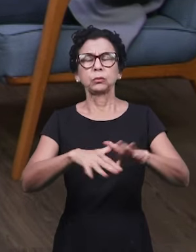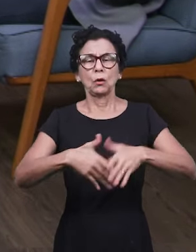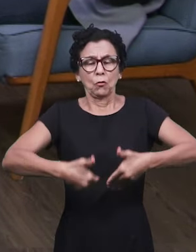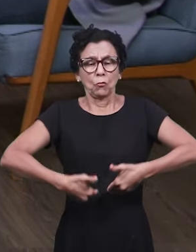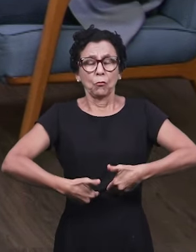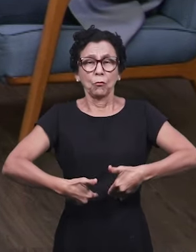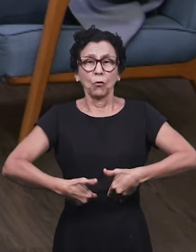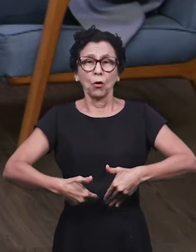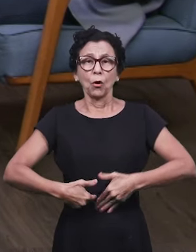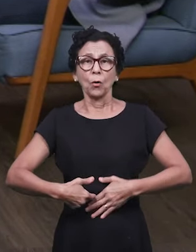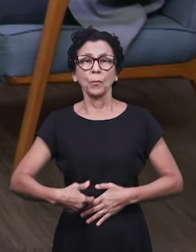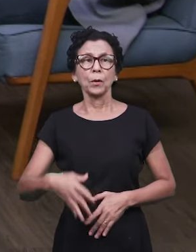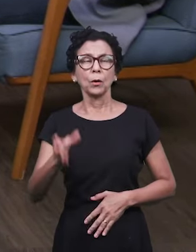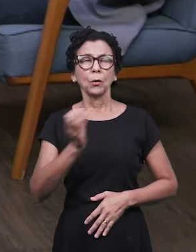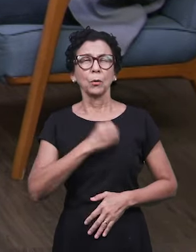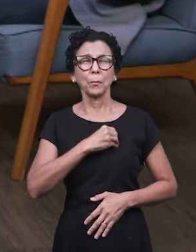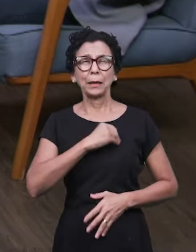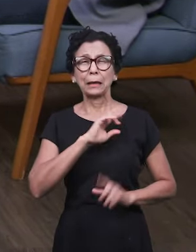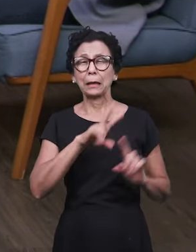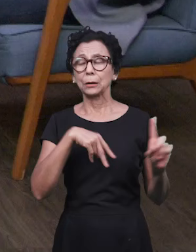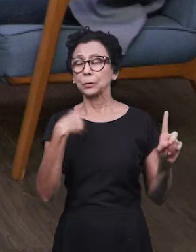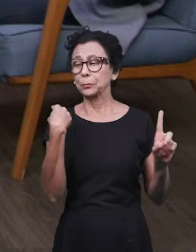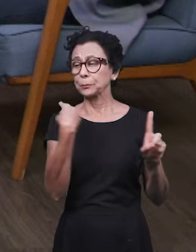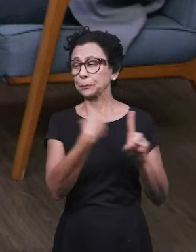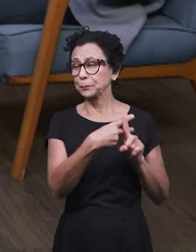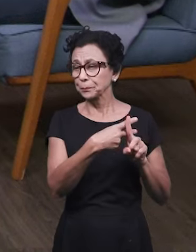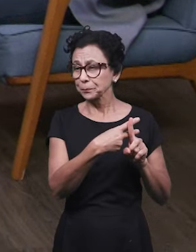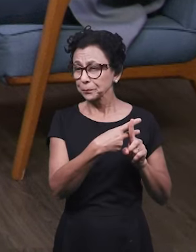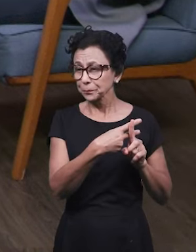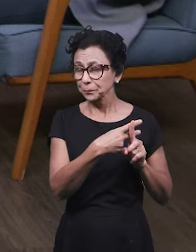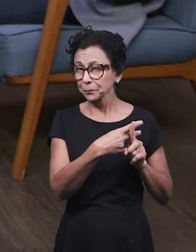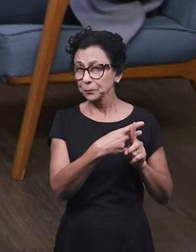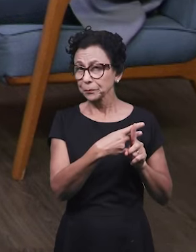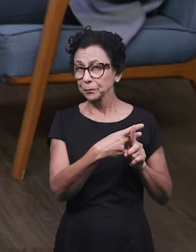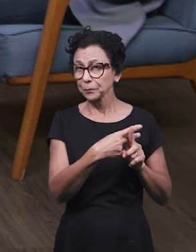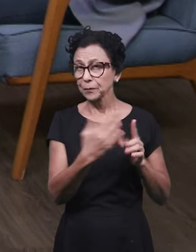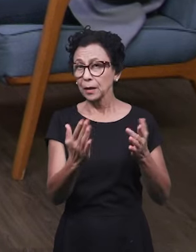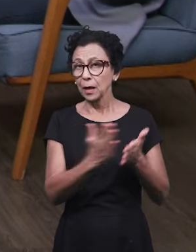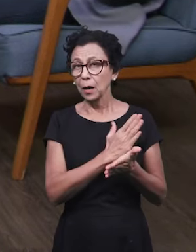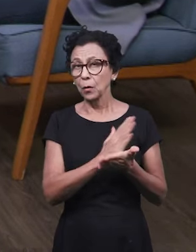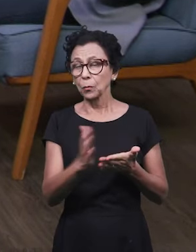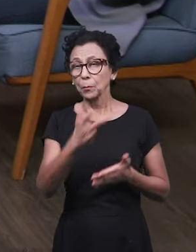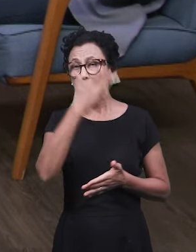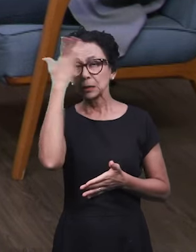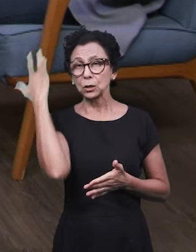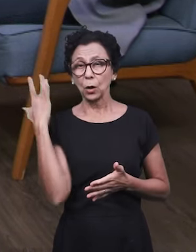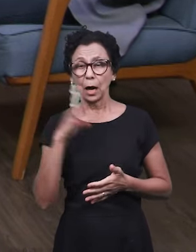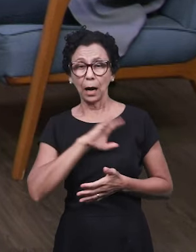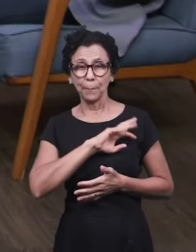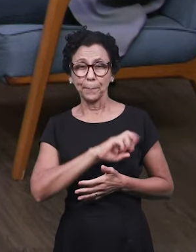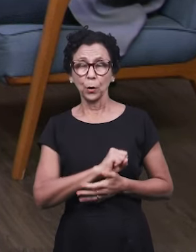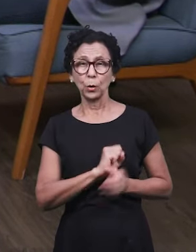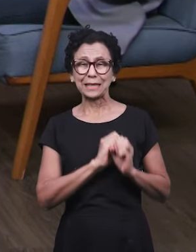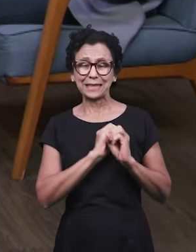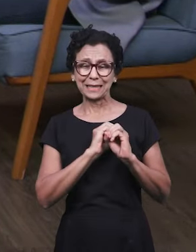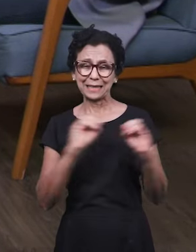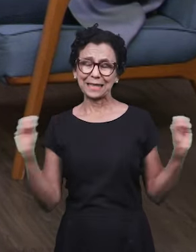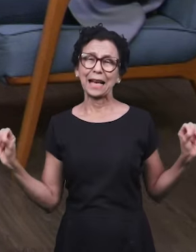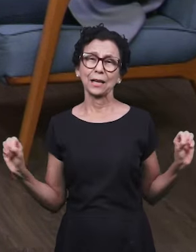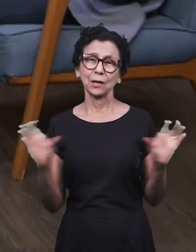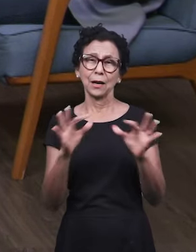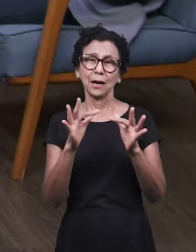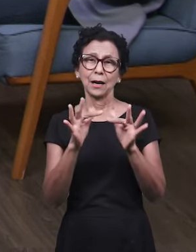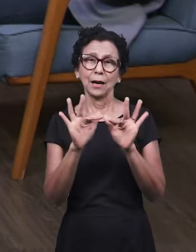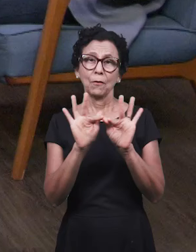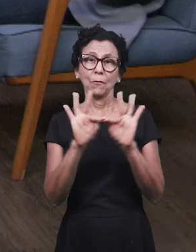multiplicação do pecado, da iniquidade, o esfriamento do amor, as crises